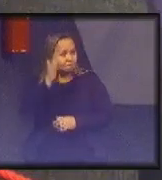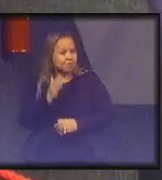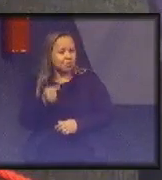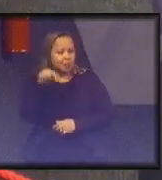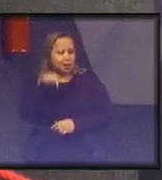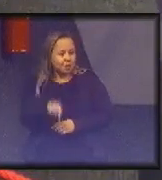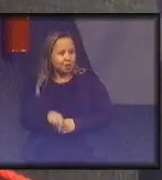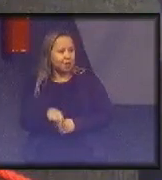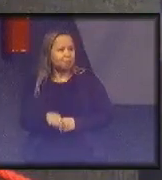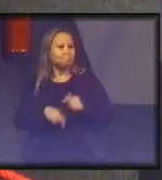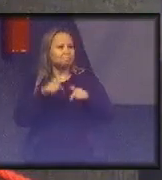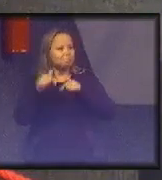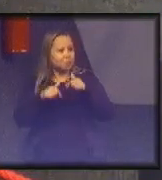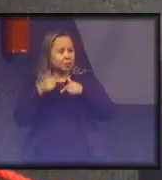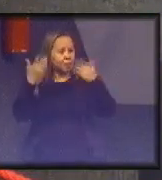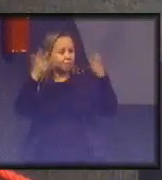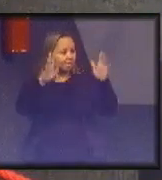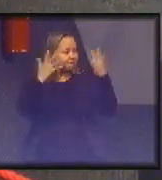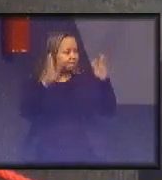Caitlin pelo que ela vem fazendo.